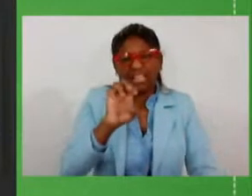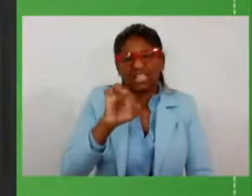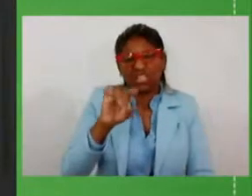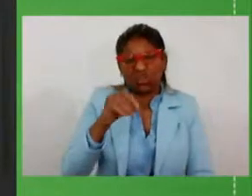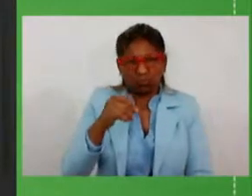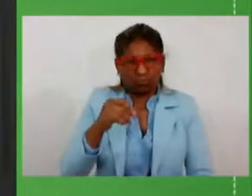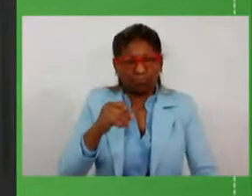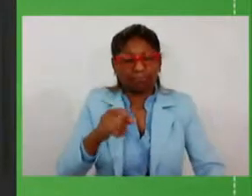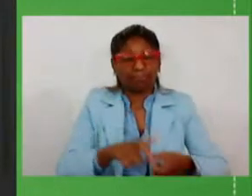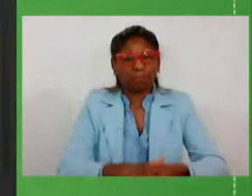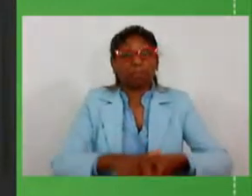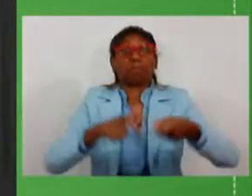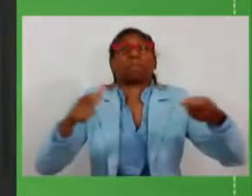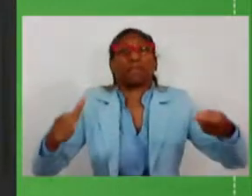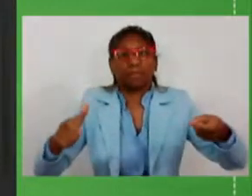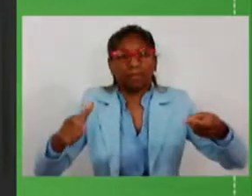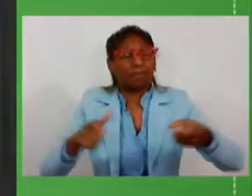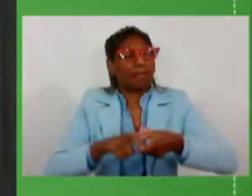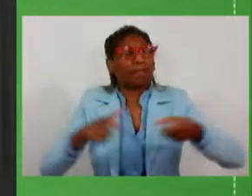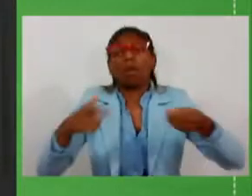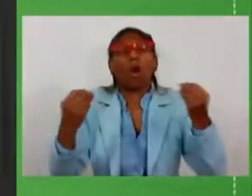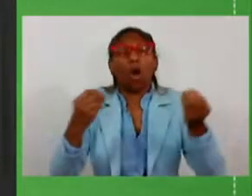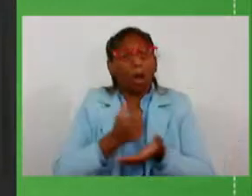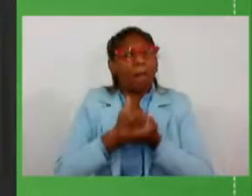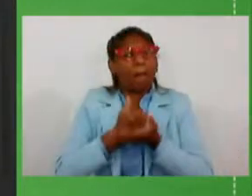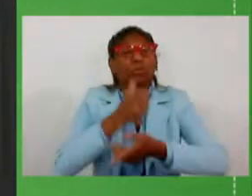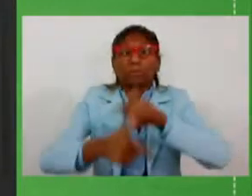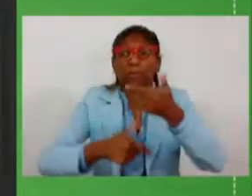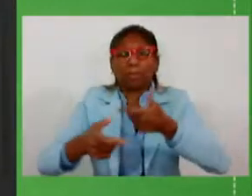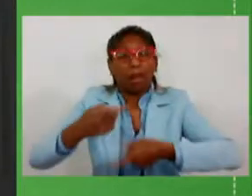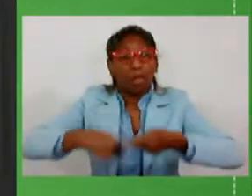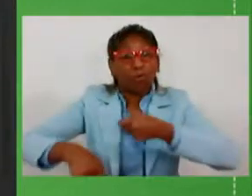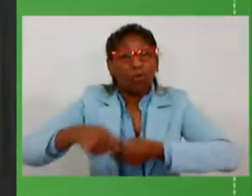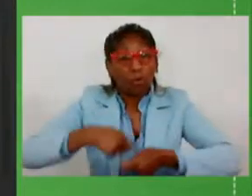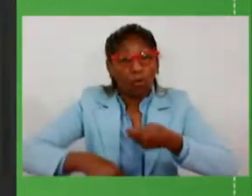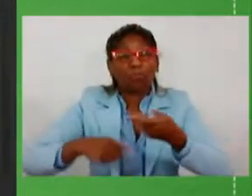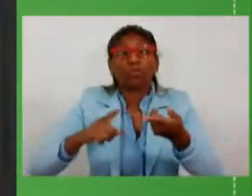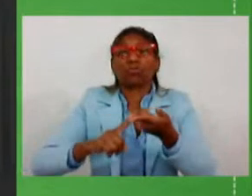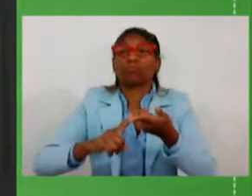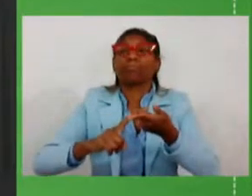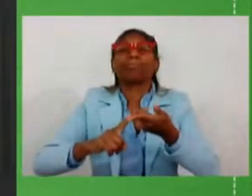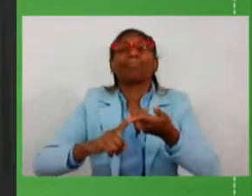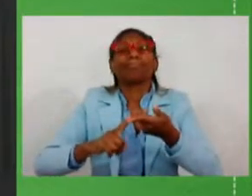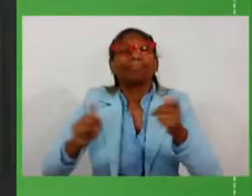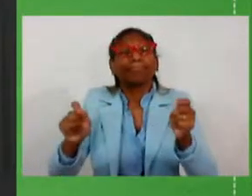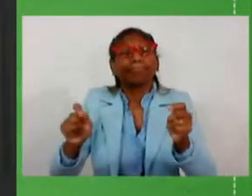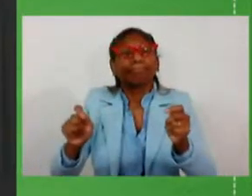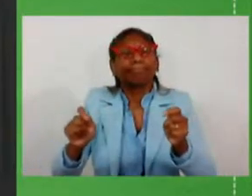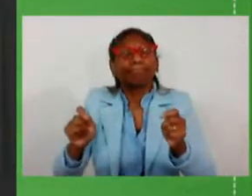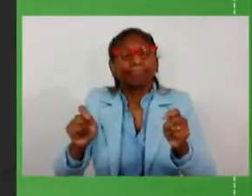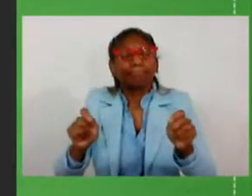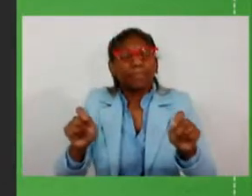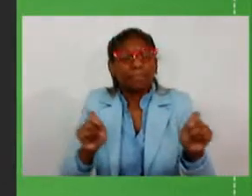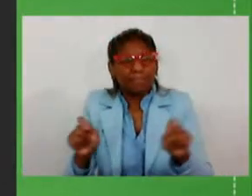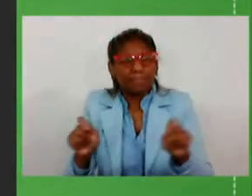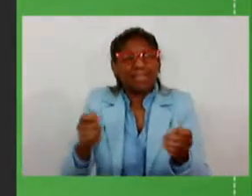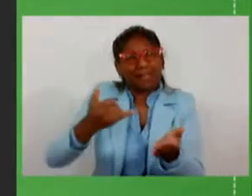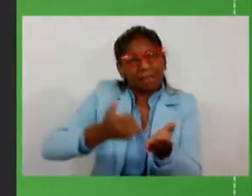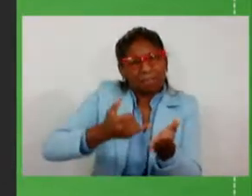crescimento, com apoio à atividade econômica, com desonerações fiscais, com